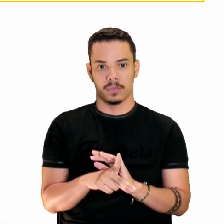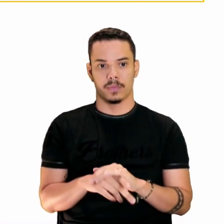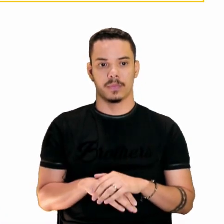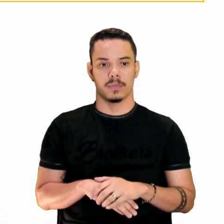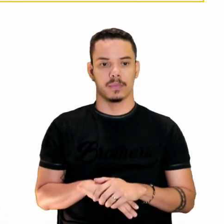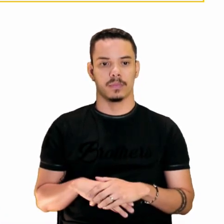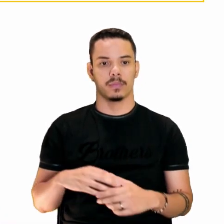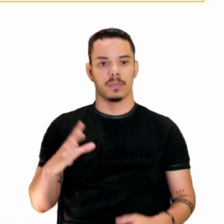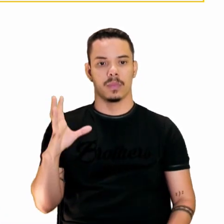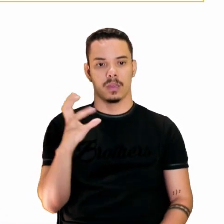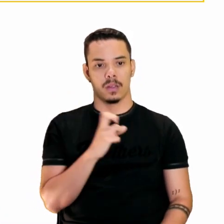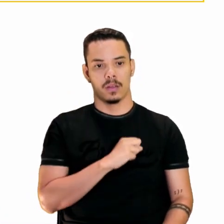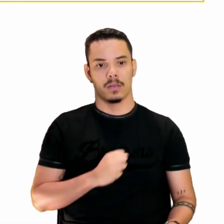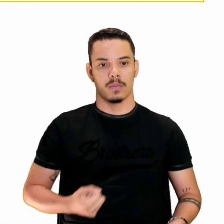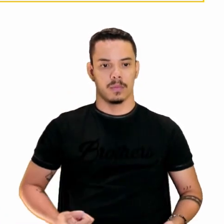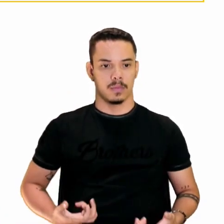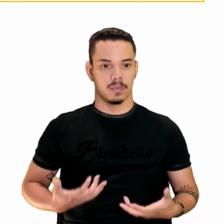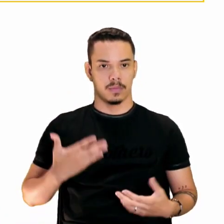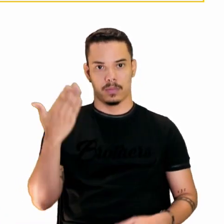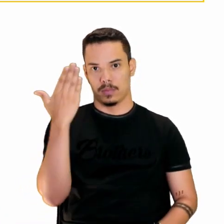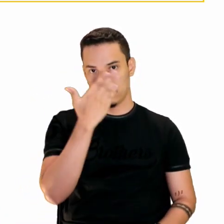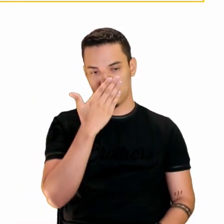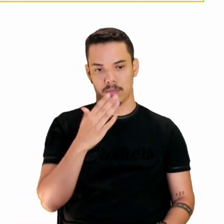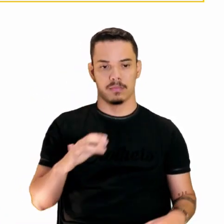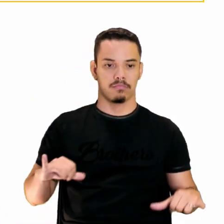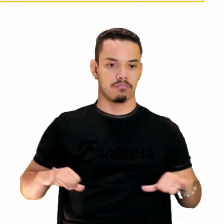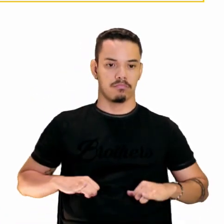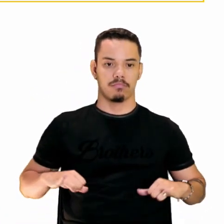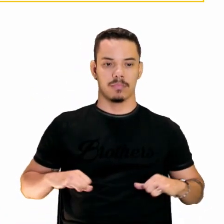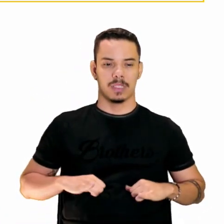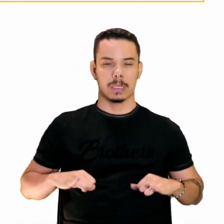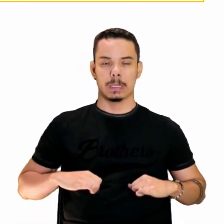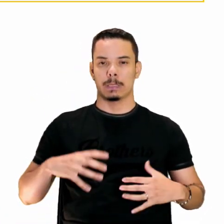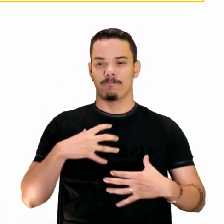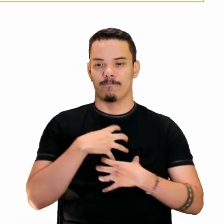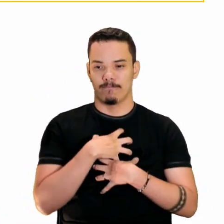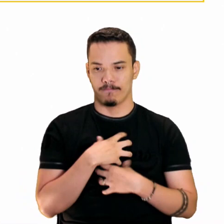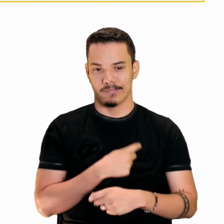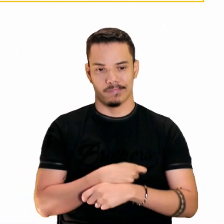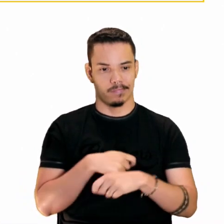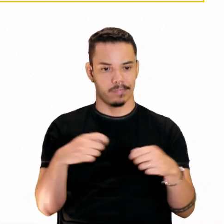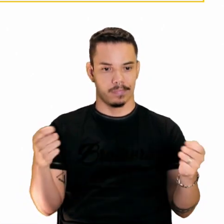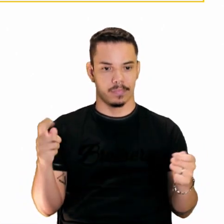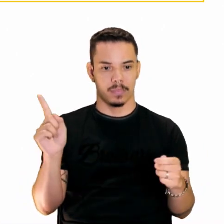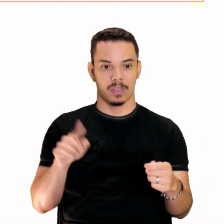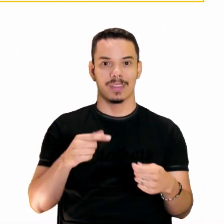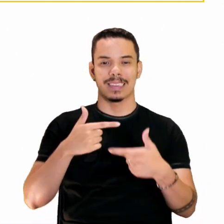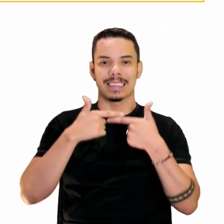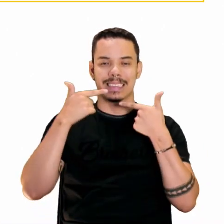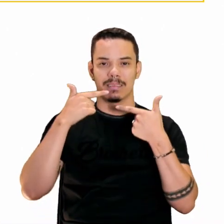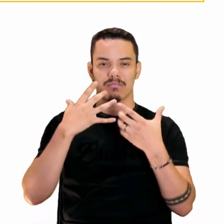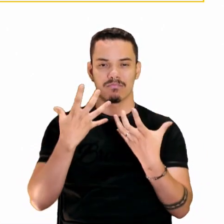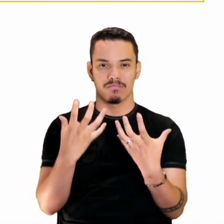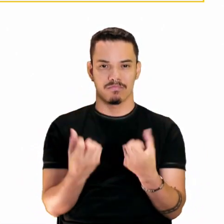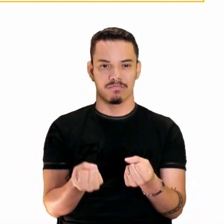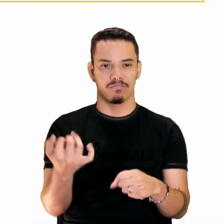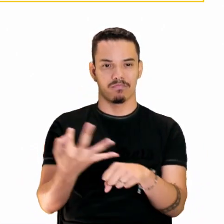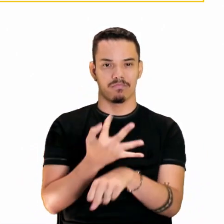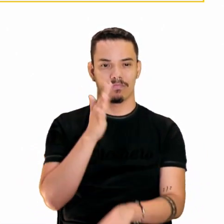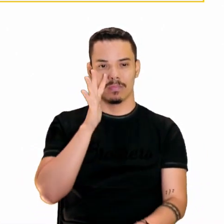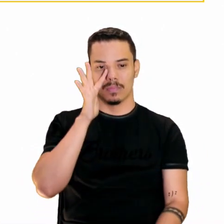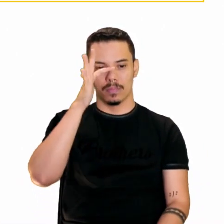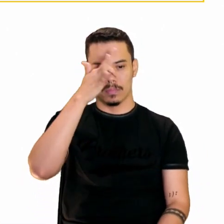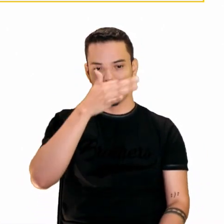Amor é um fogo que arde sem se ver. É ferida que dói e não se sente. É um contentamento descontente.